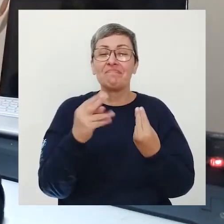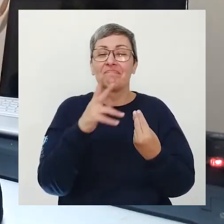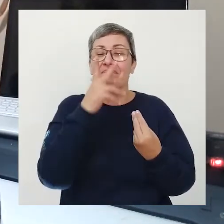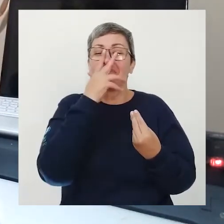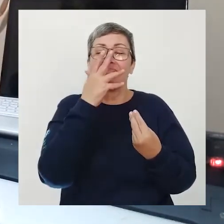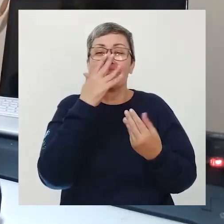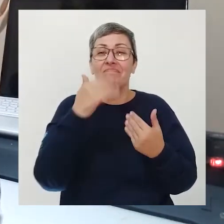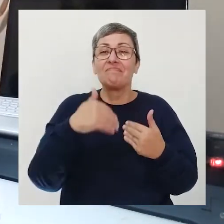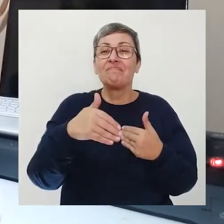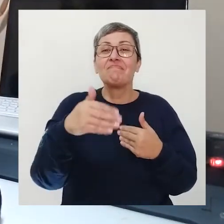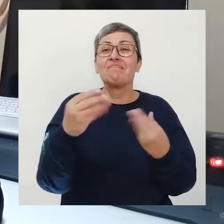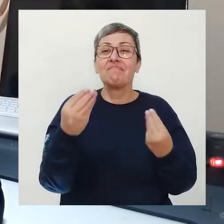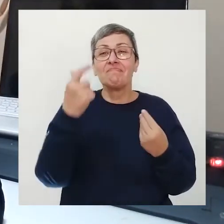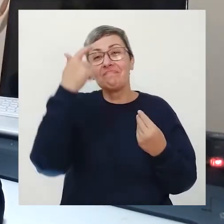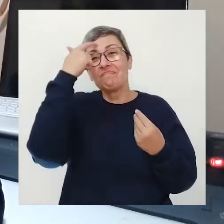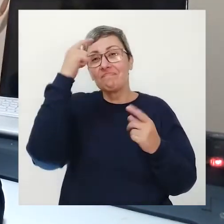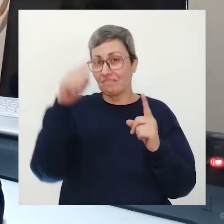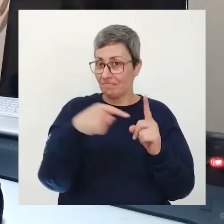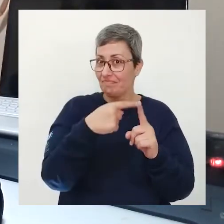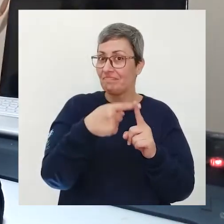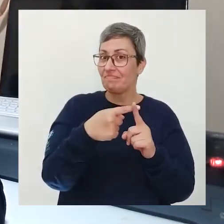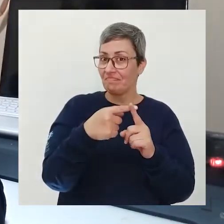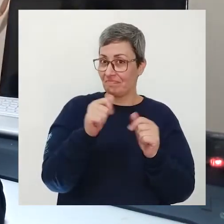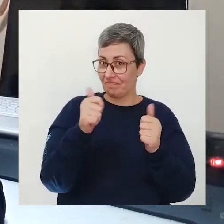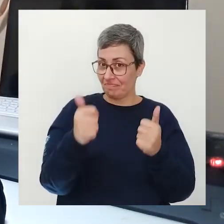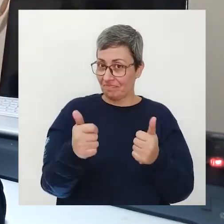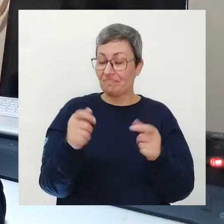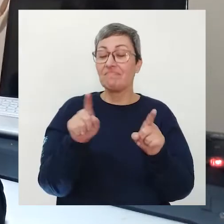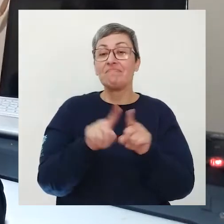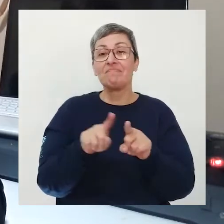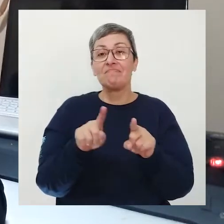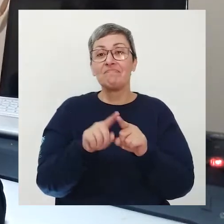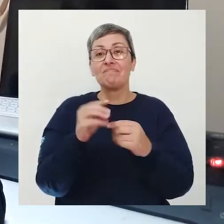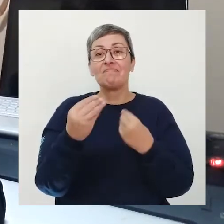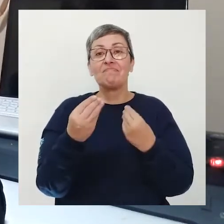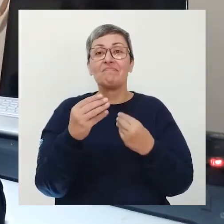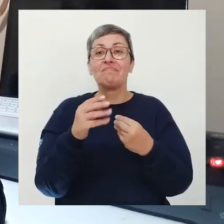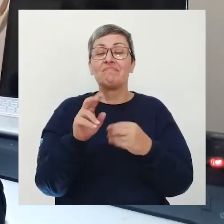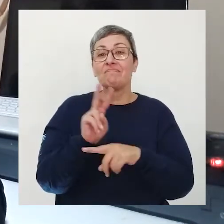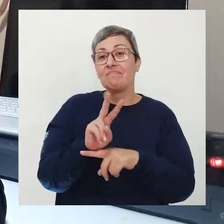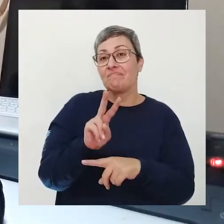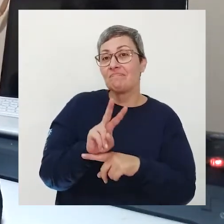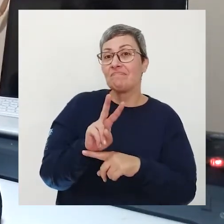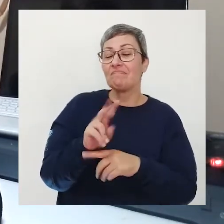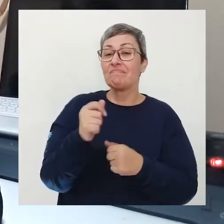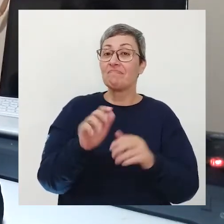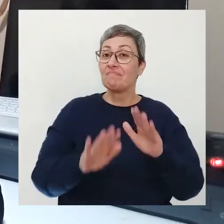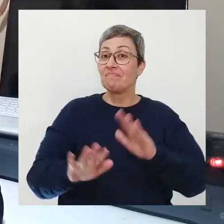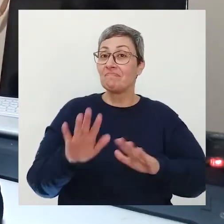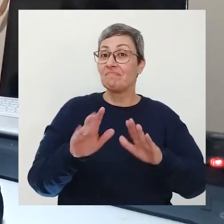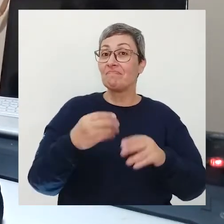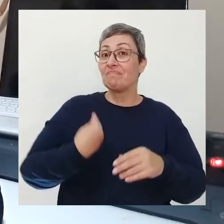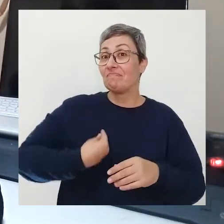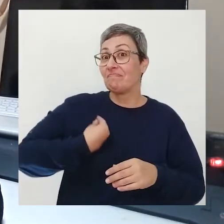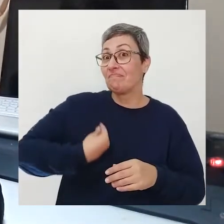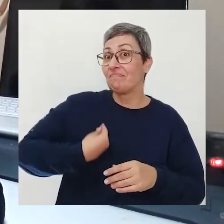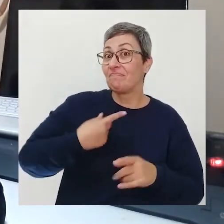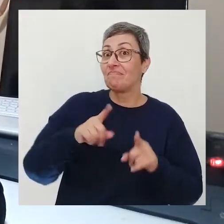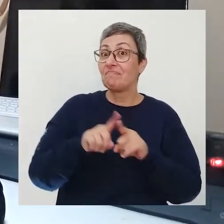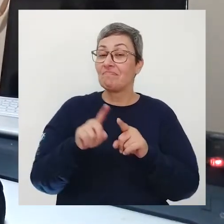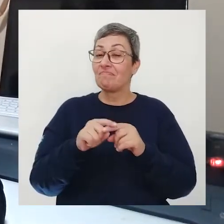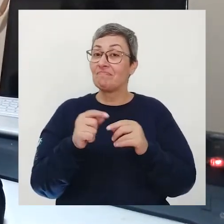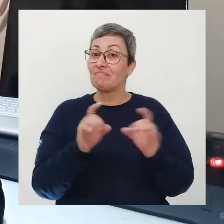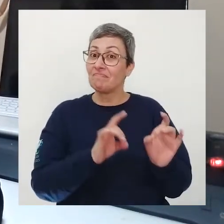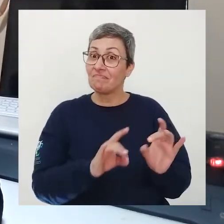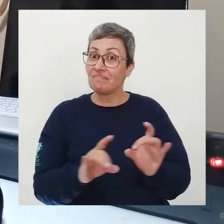vai estar pense positivamente tá pense também nos cuidados que você deve ter com a sua vida no seu dia